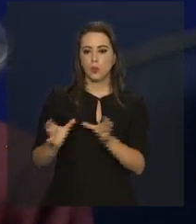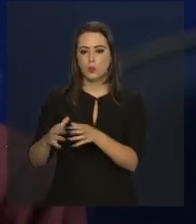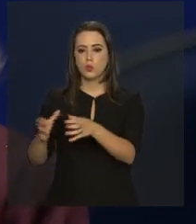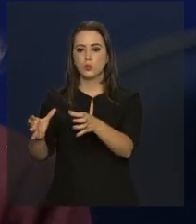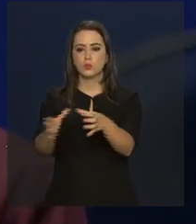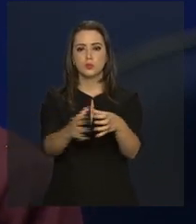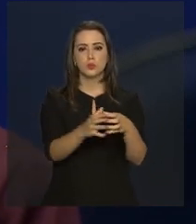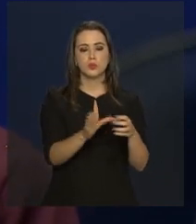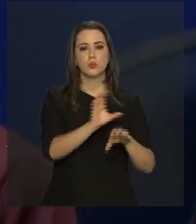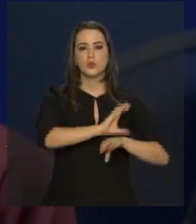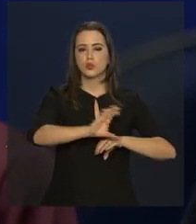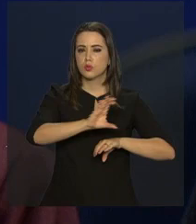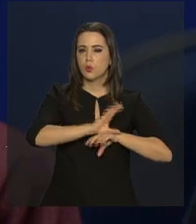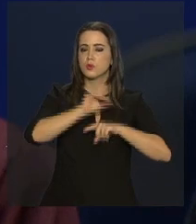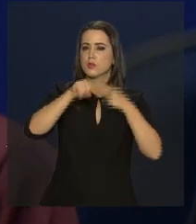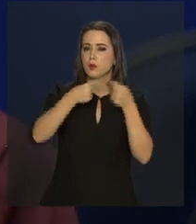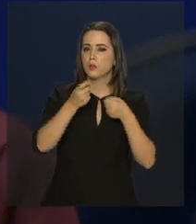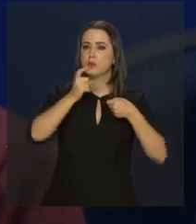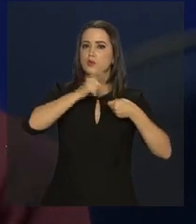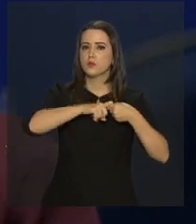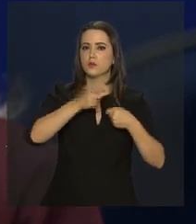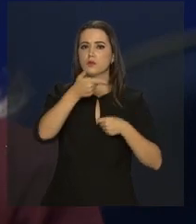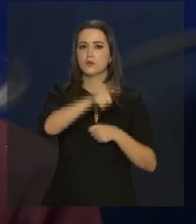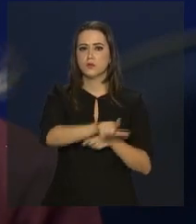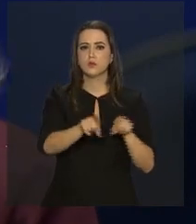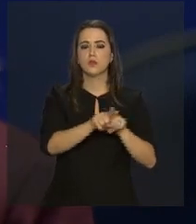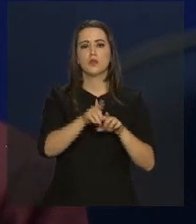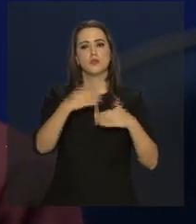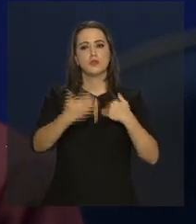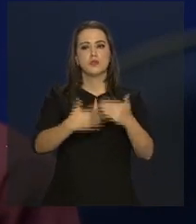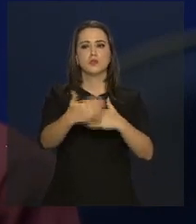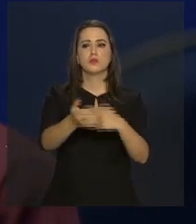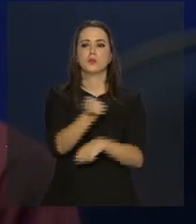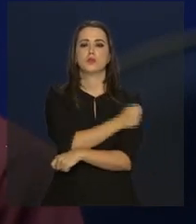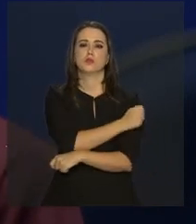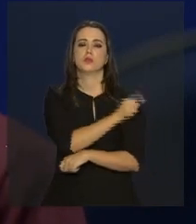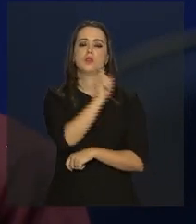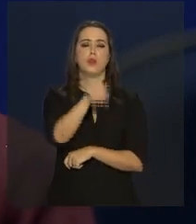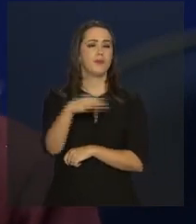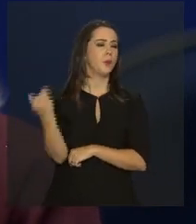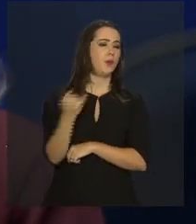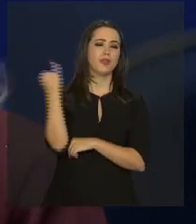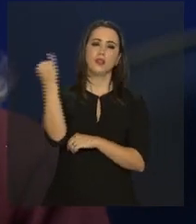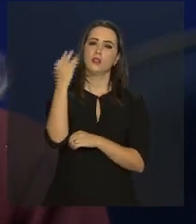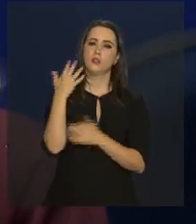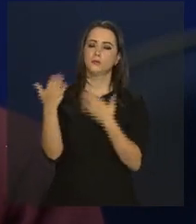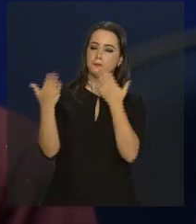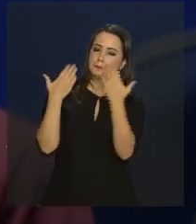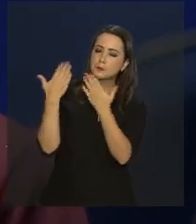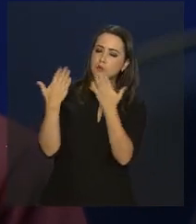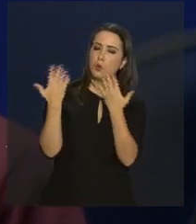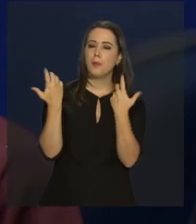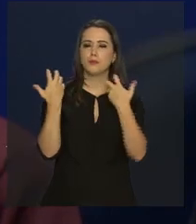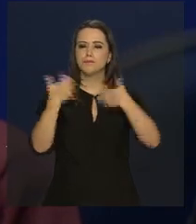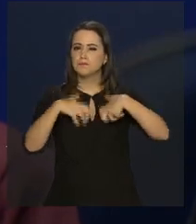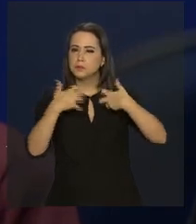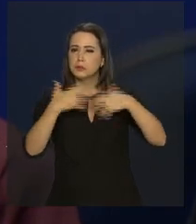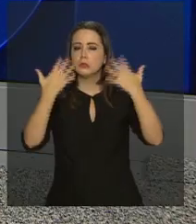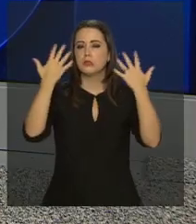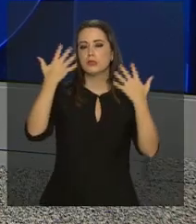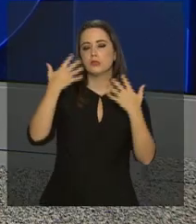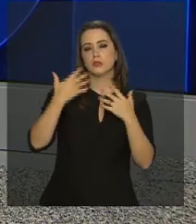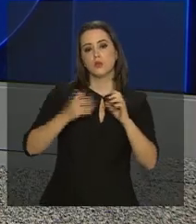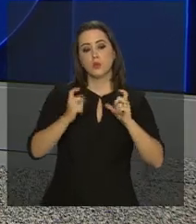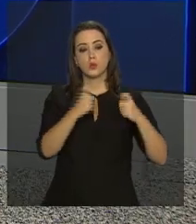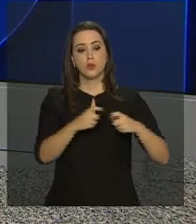novo a cada três anos. E o desempenho dos alunos tem sido um fator muito importante de reflexão para as instituições.